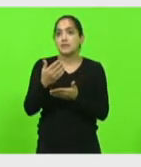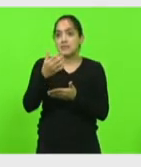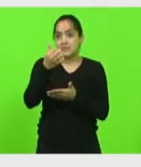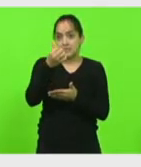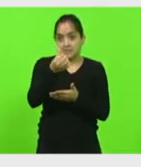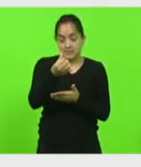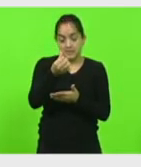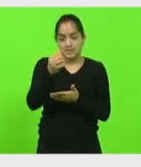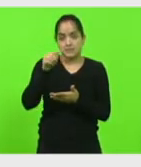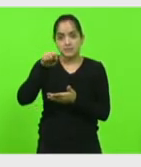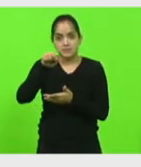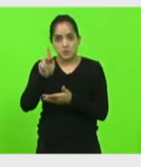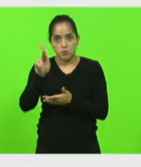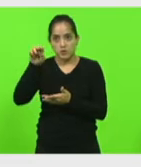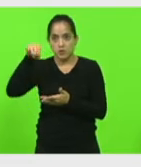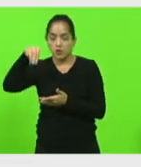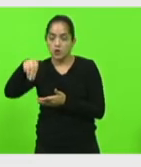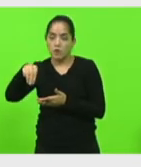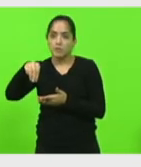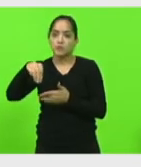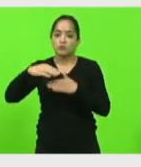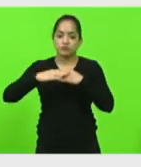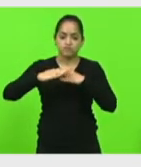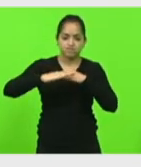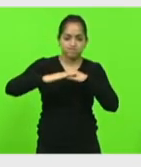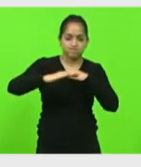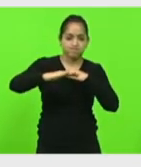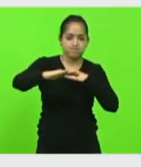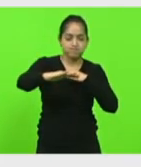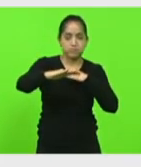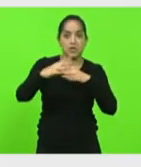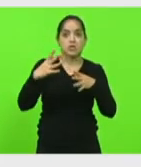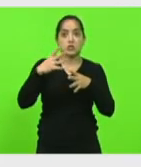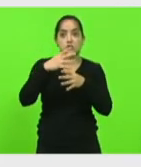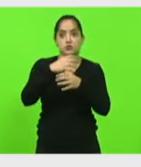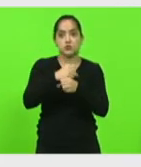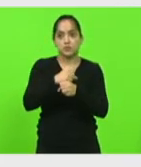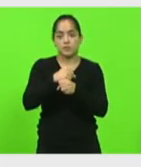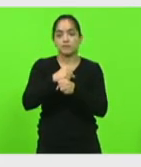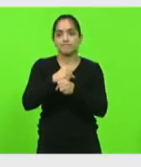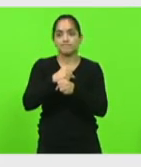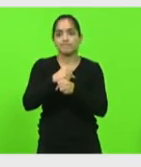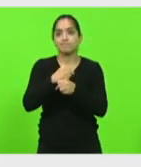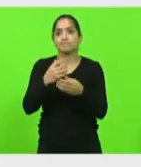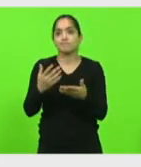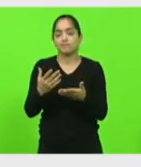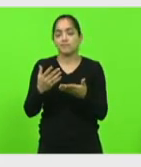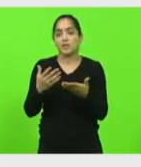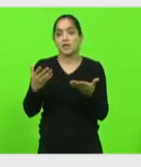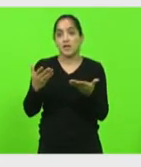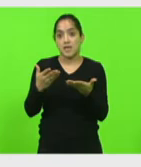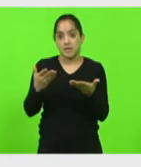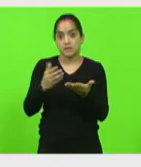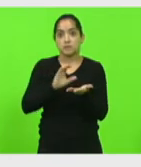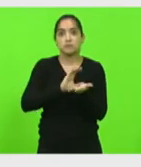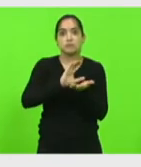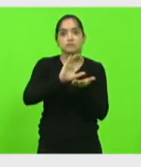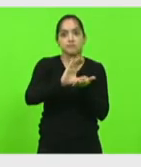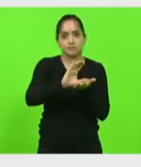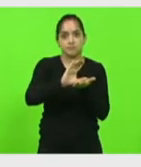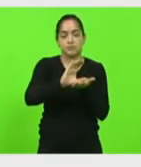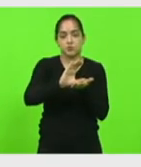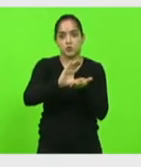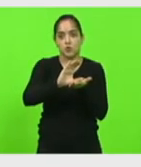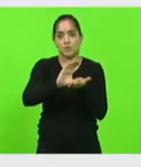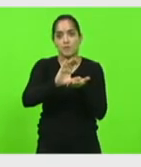rodoviária estadual esse é o nosso patrimônio rodoviário é isso que nós temos investido isso soma isso